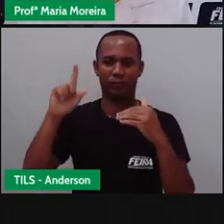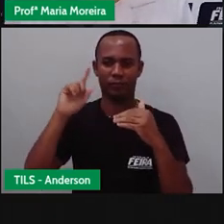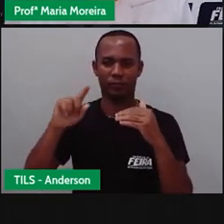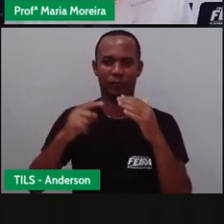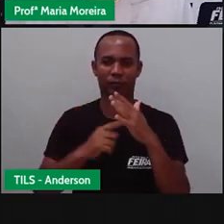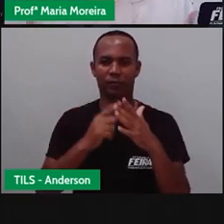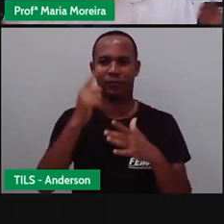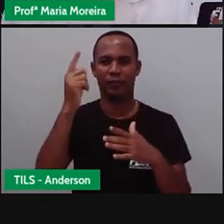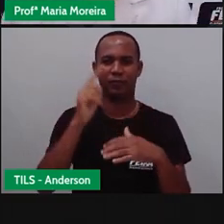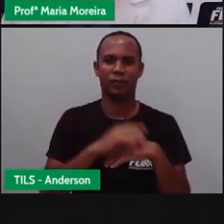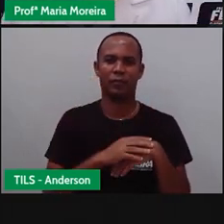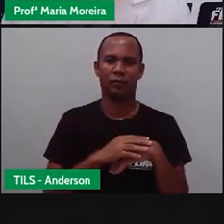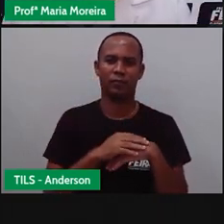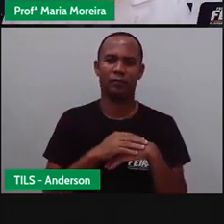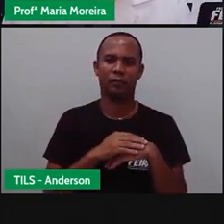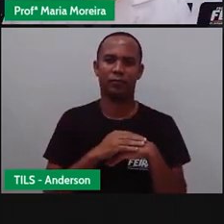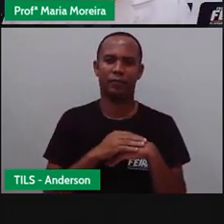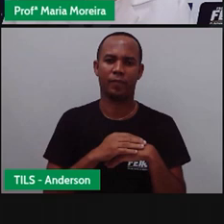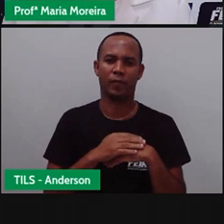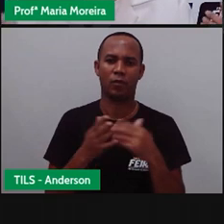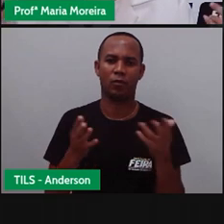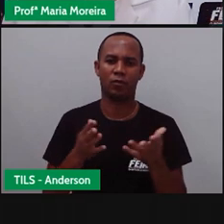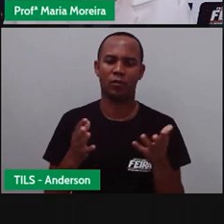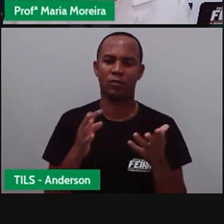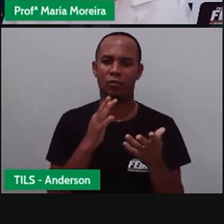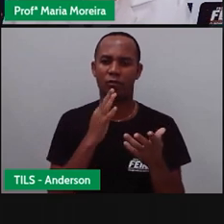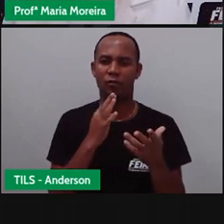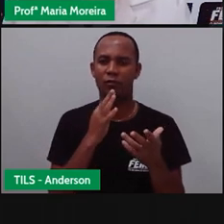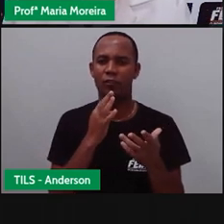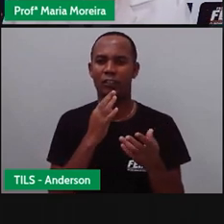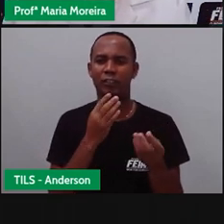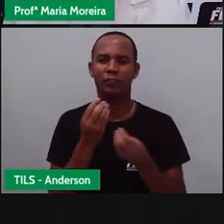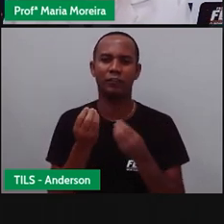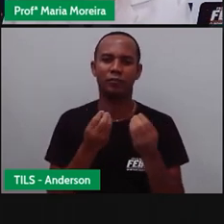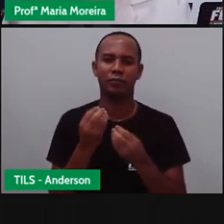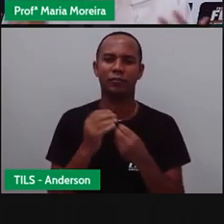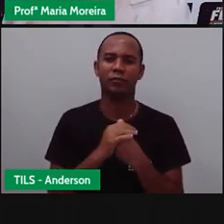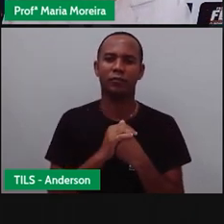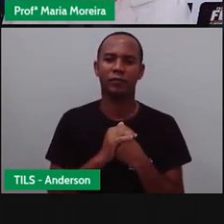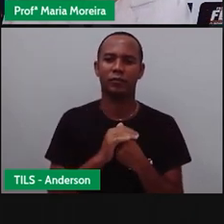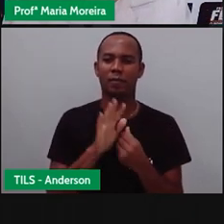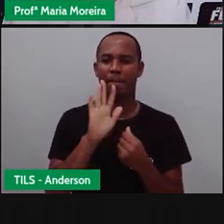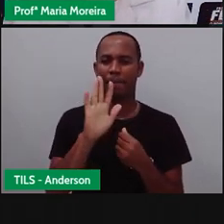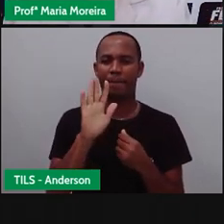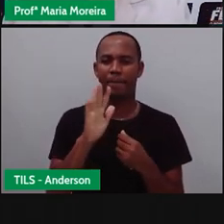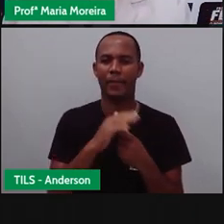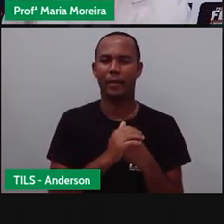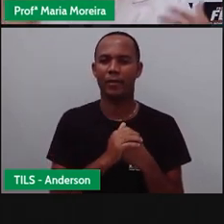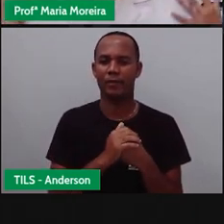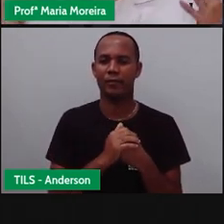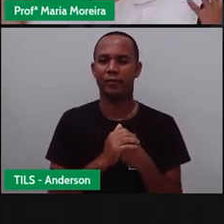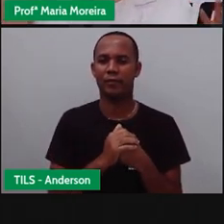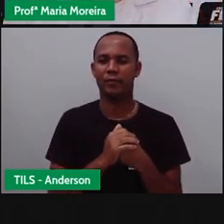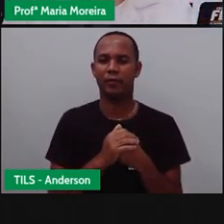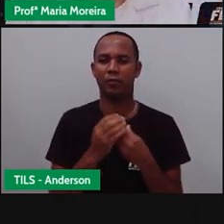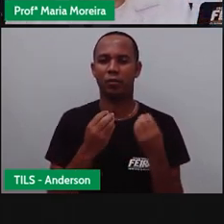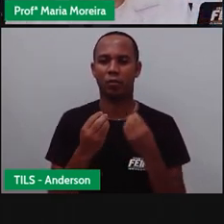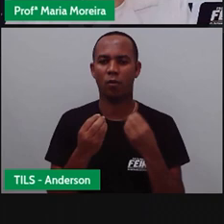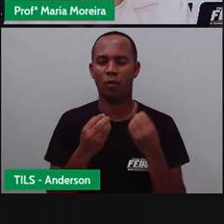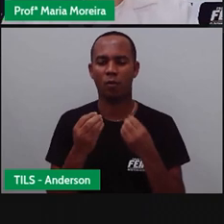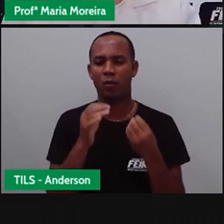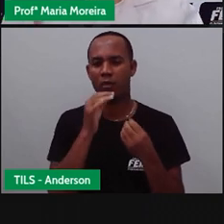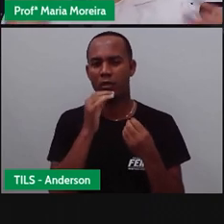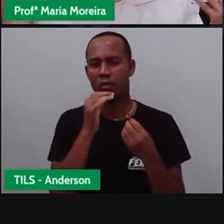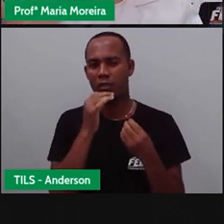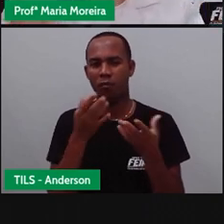aprimorado até chegar no que a gente conhece hoje, né? O avião que a gente conhece hoje. Mas, né, mesmo os carros como a